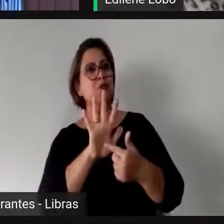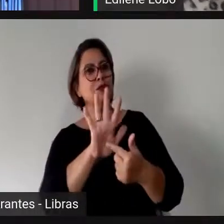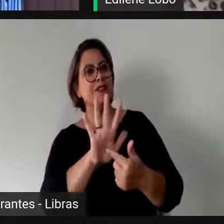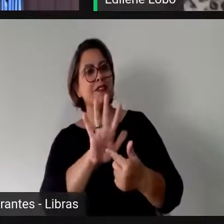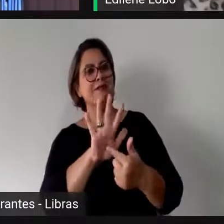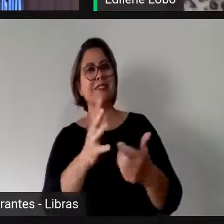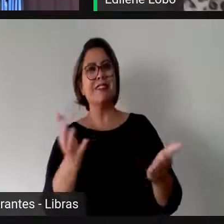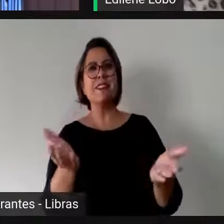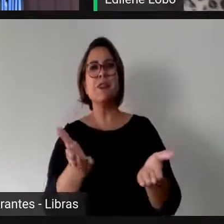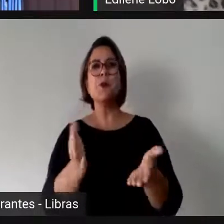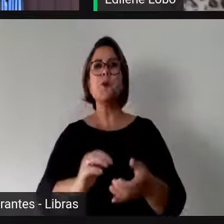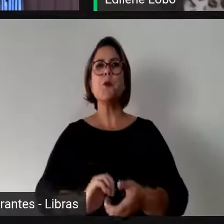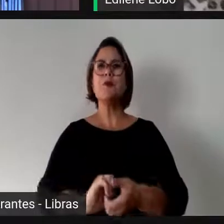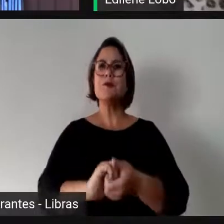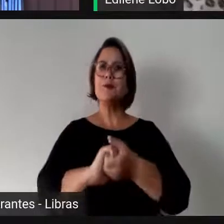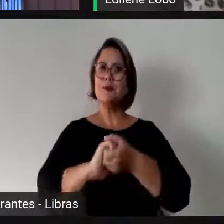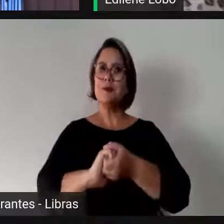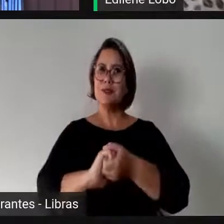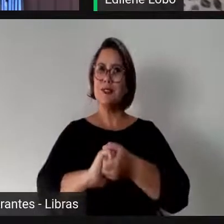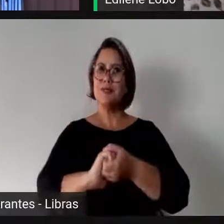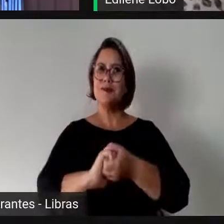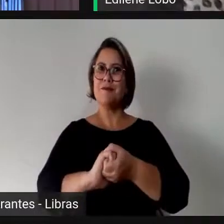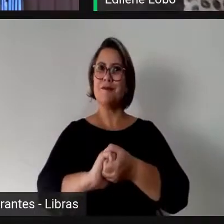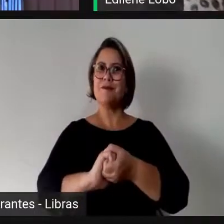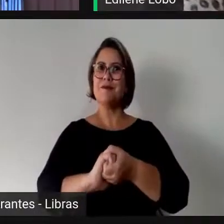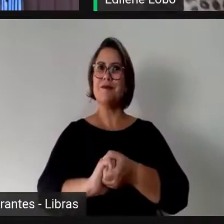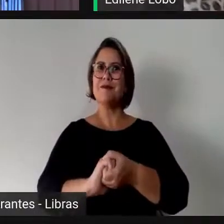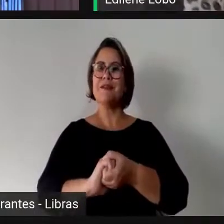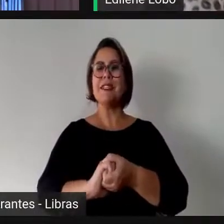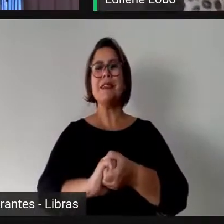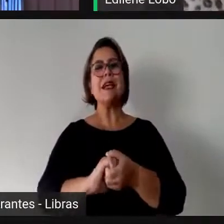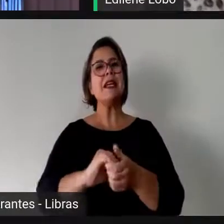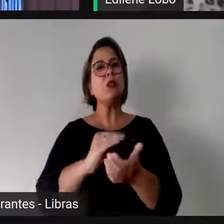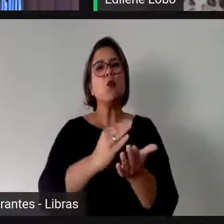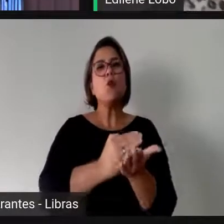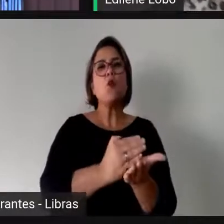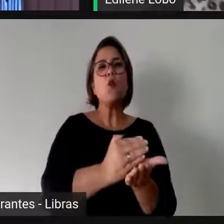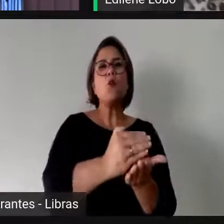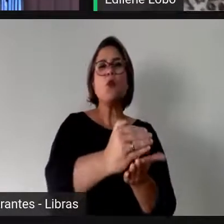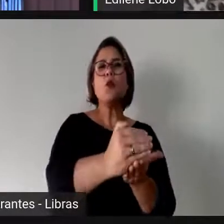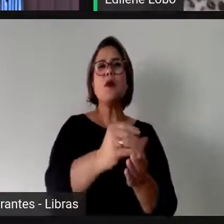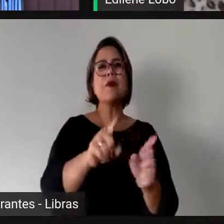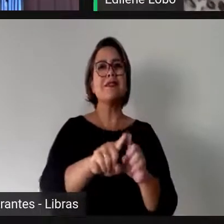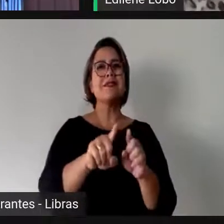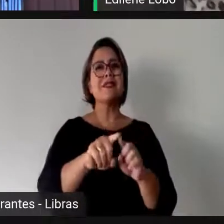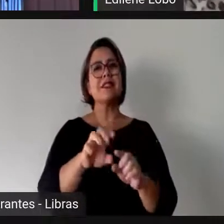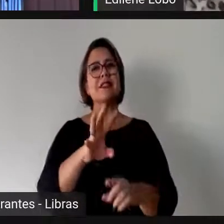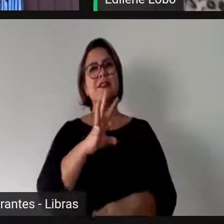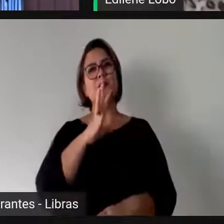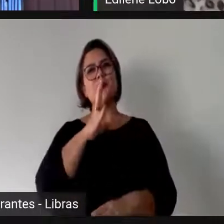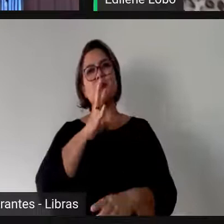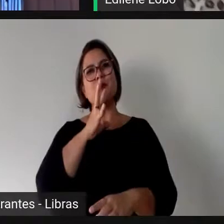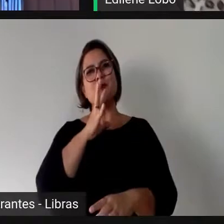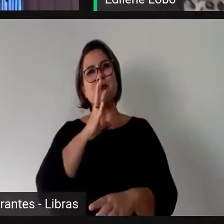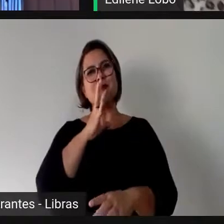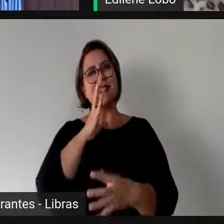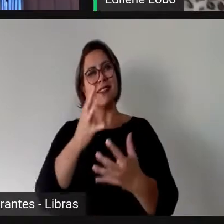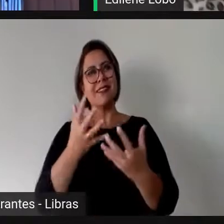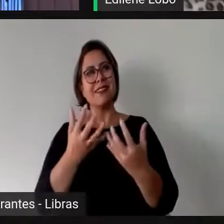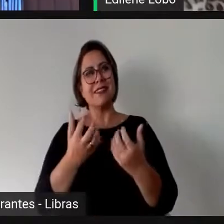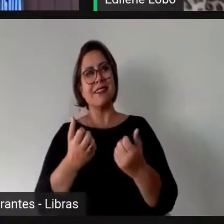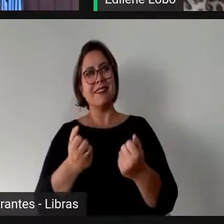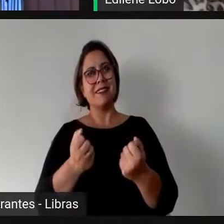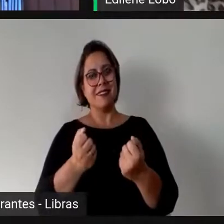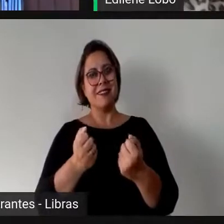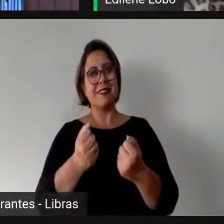cumprimentando, eu digo que o ponto de partida é reconhecer ao lado desse